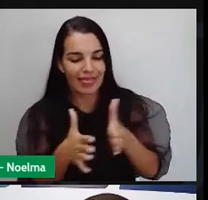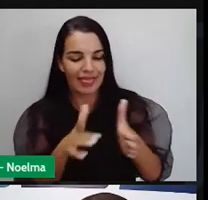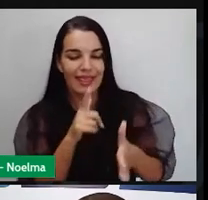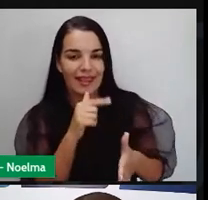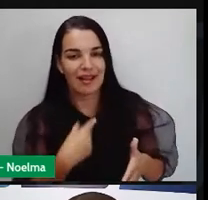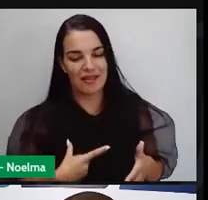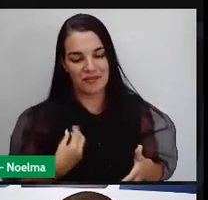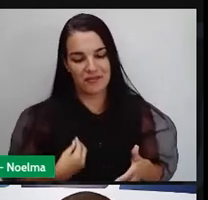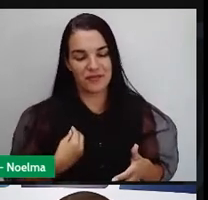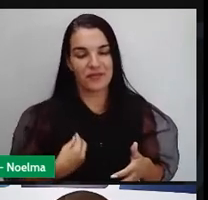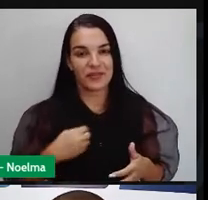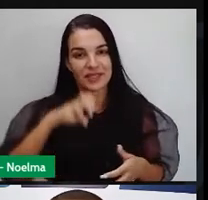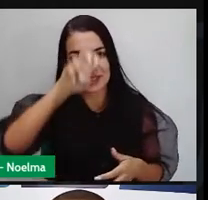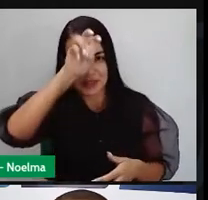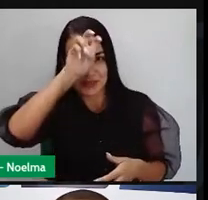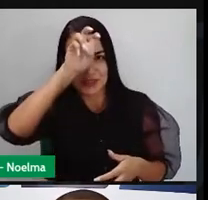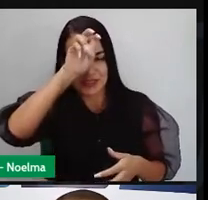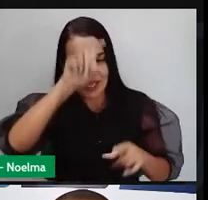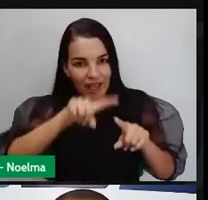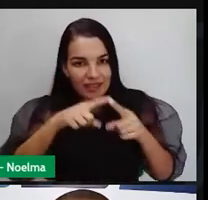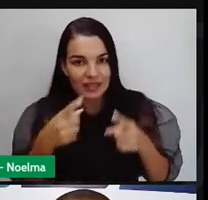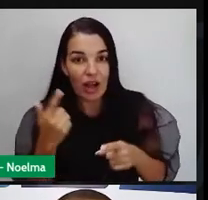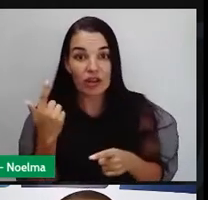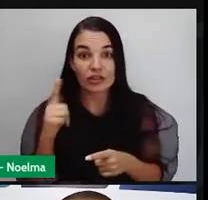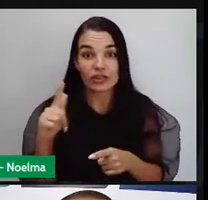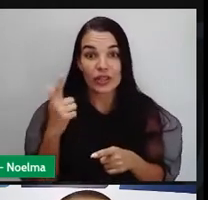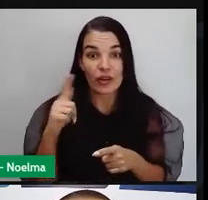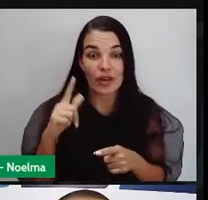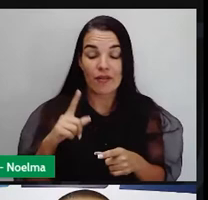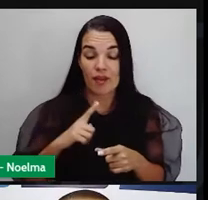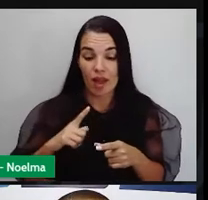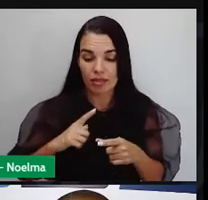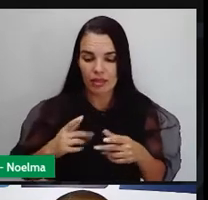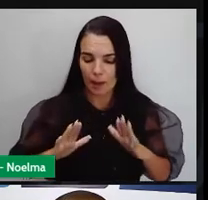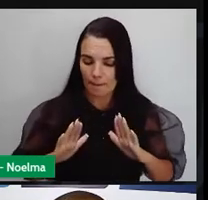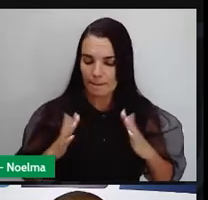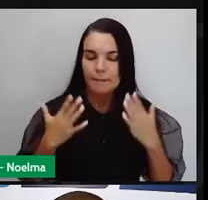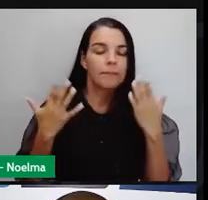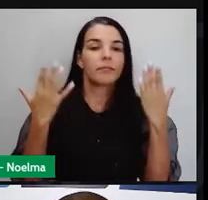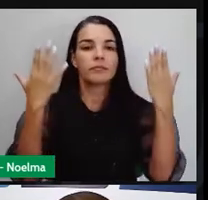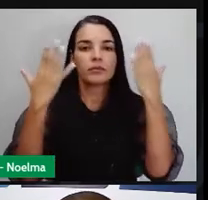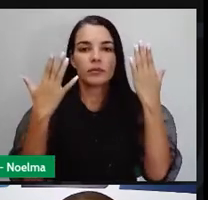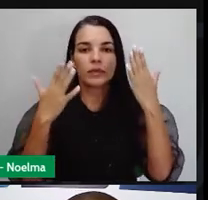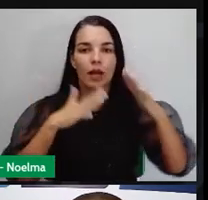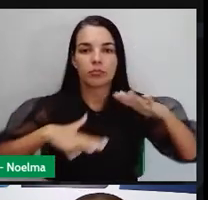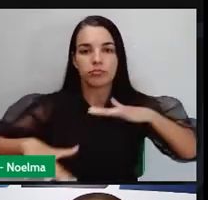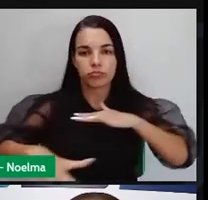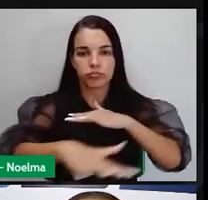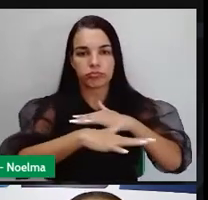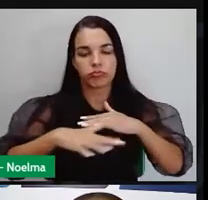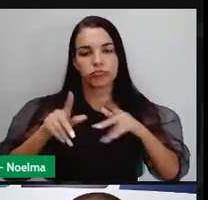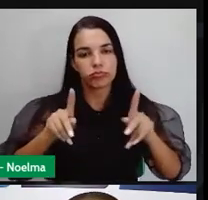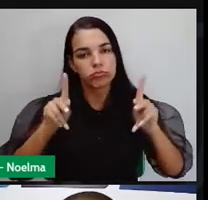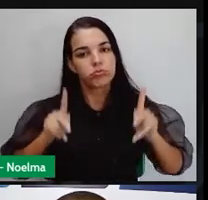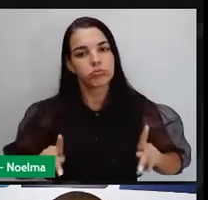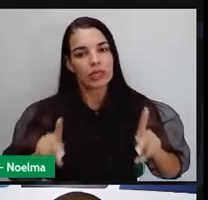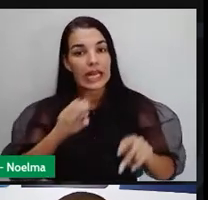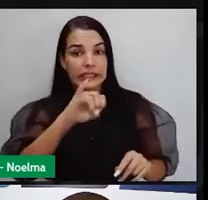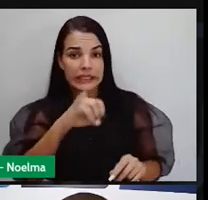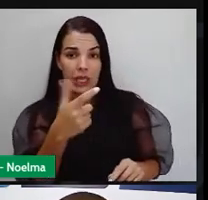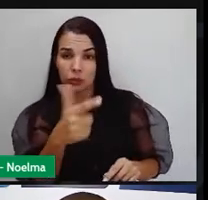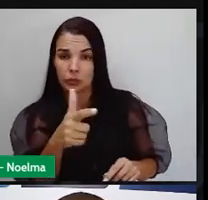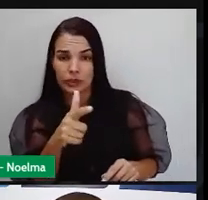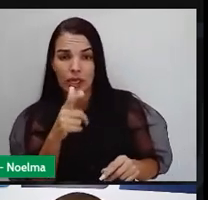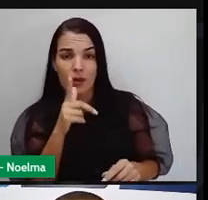esse elemento da geografia que permite o esplendor da civilização. Não fosse o rio Nilo, talvez